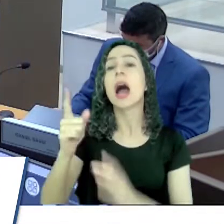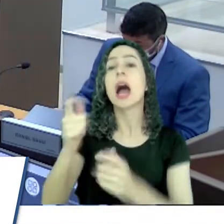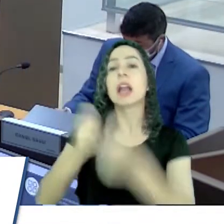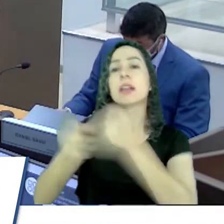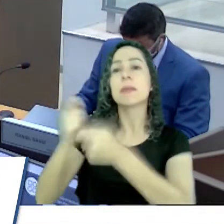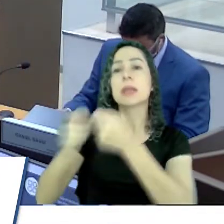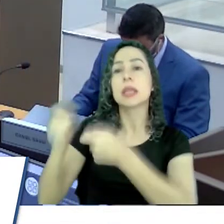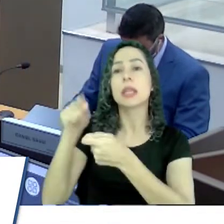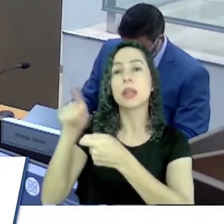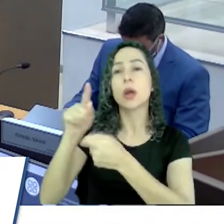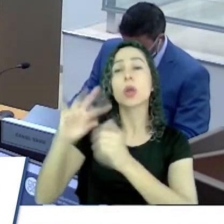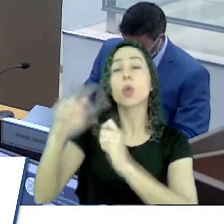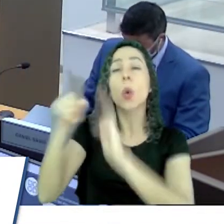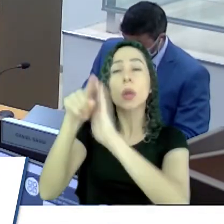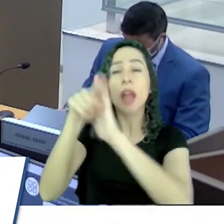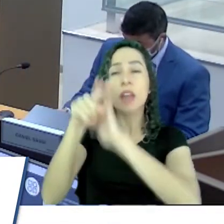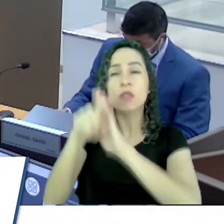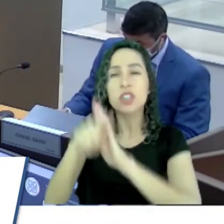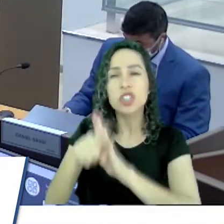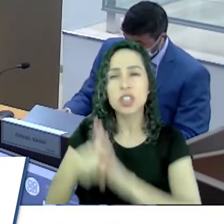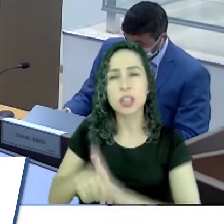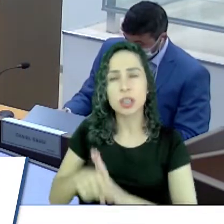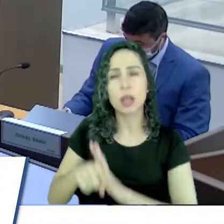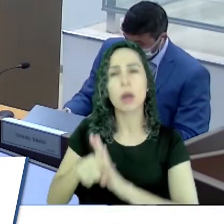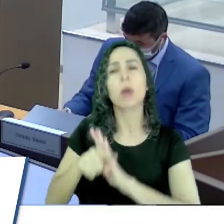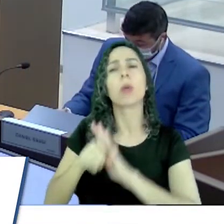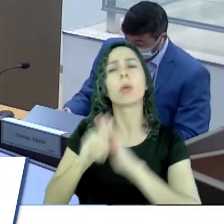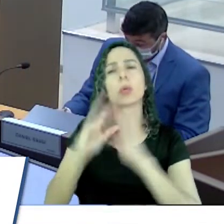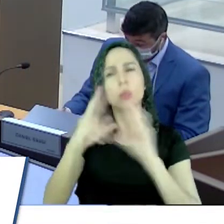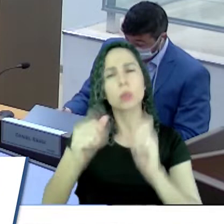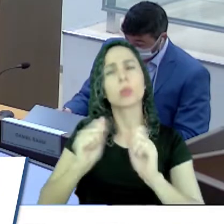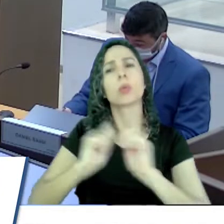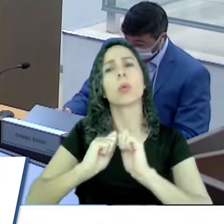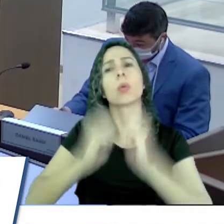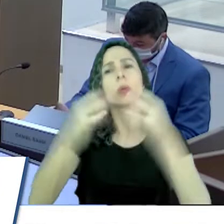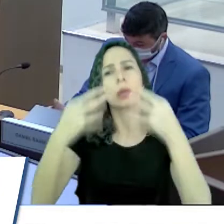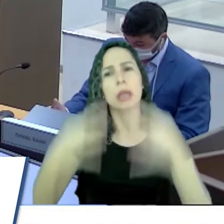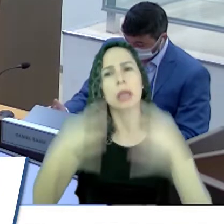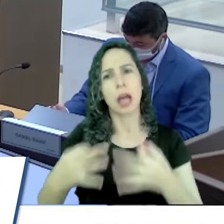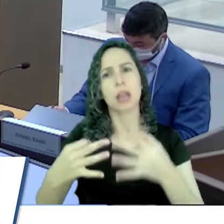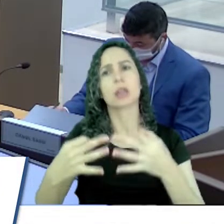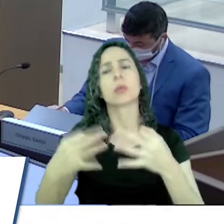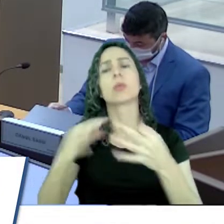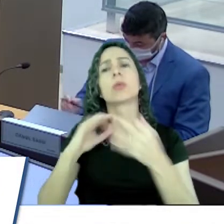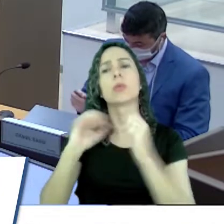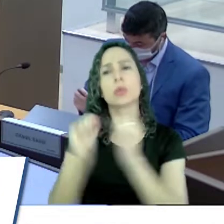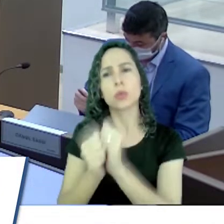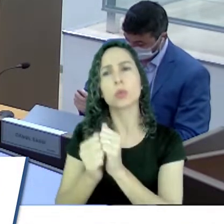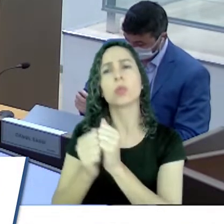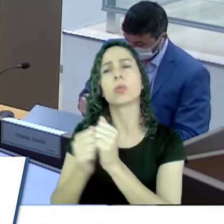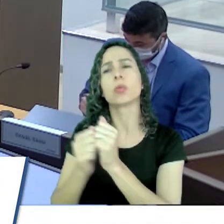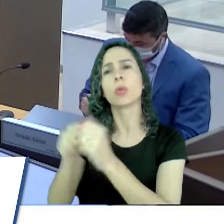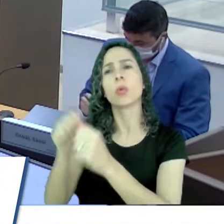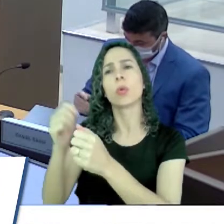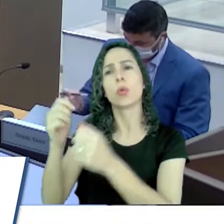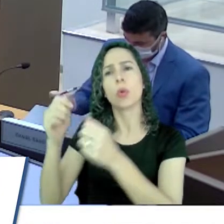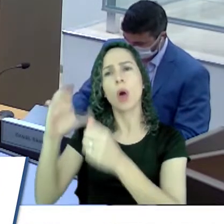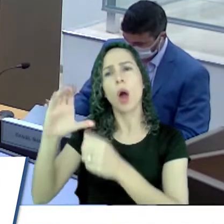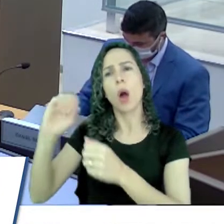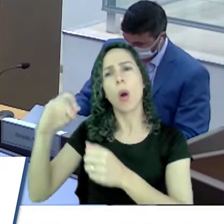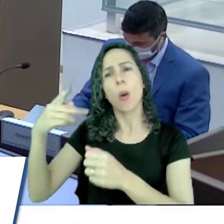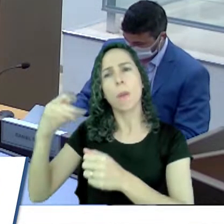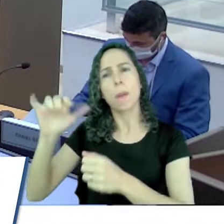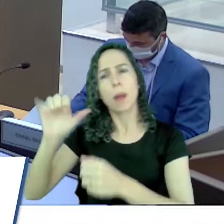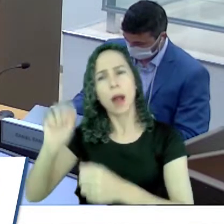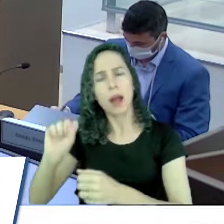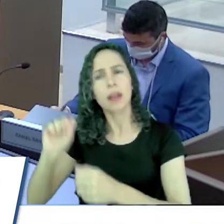toda a investigação que seja feita de forma correta, junto à corrigidoria, ao complaz que a prefeitura tem. Nós